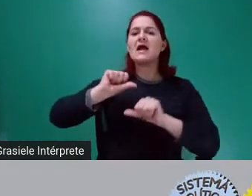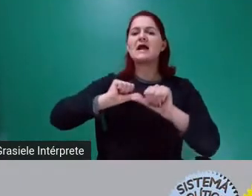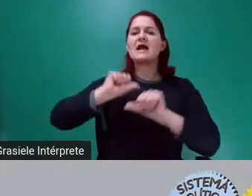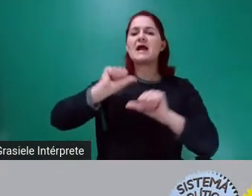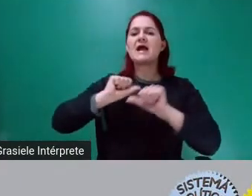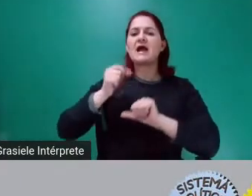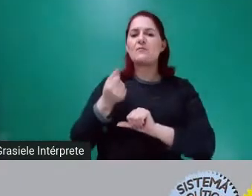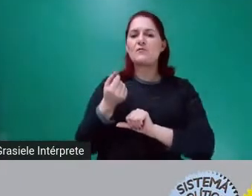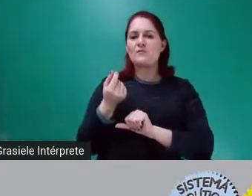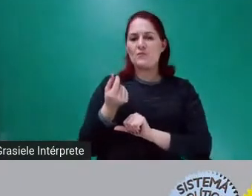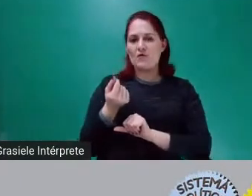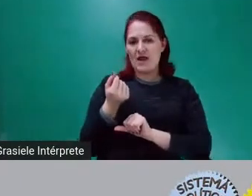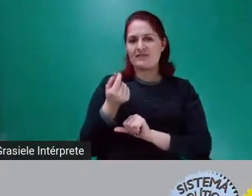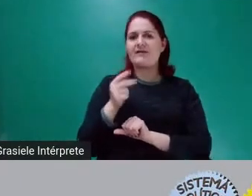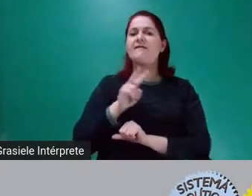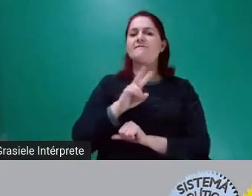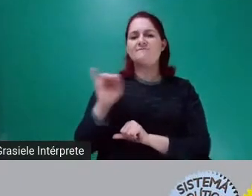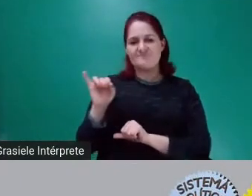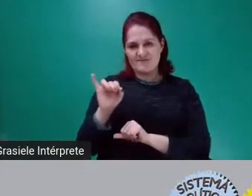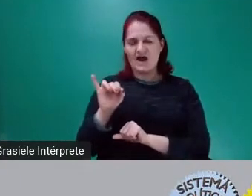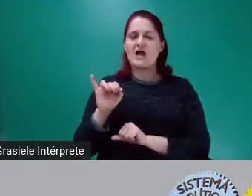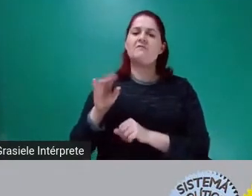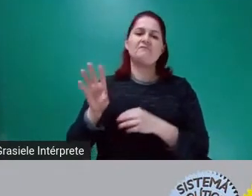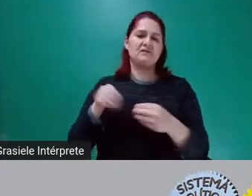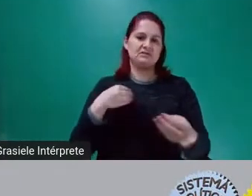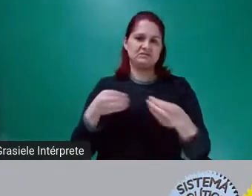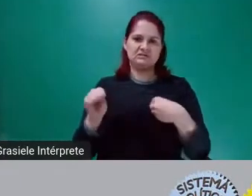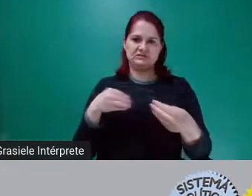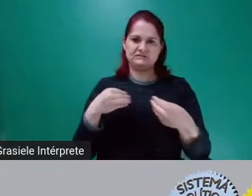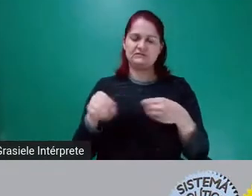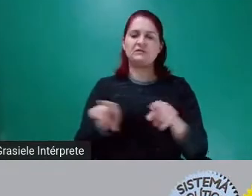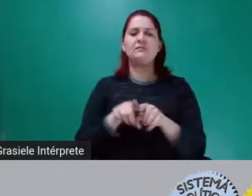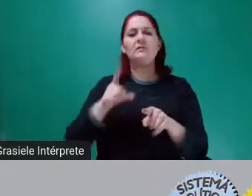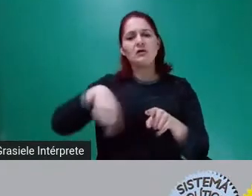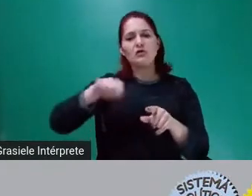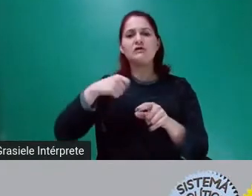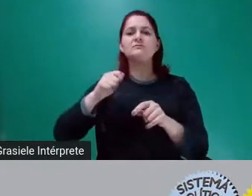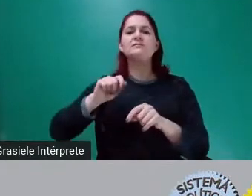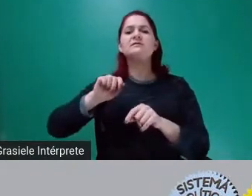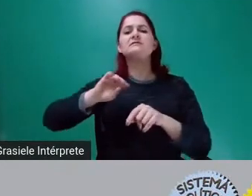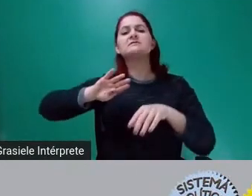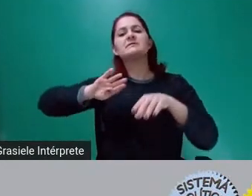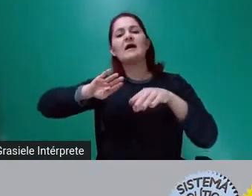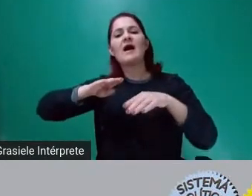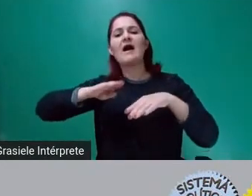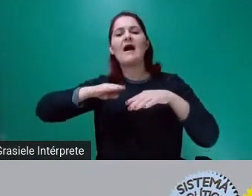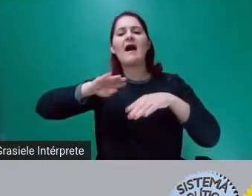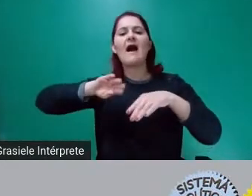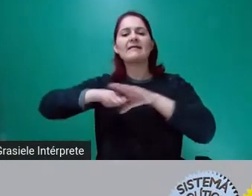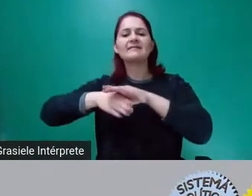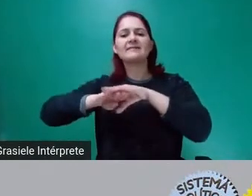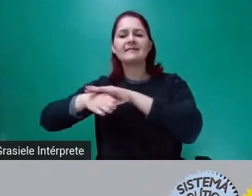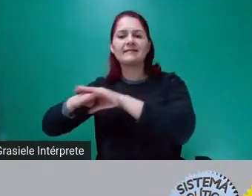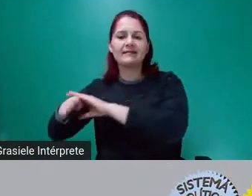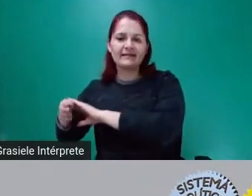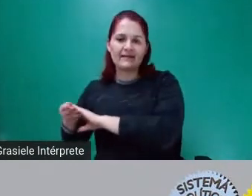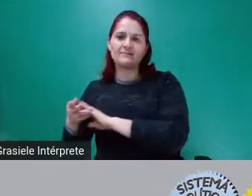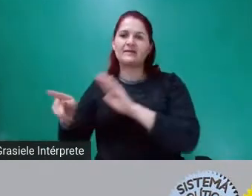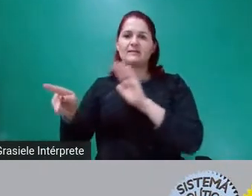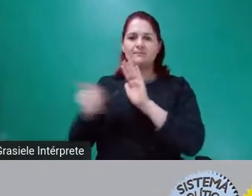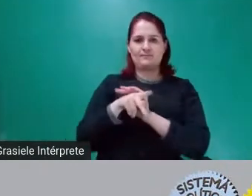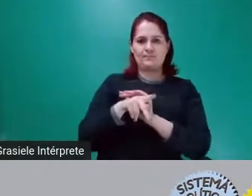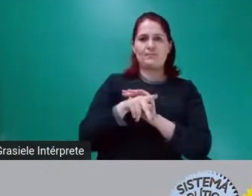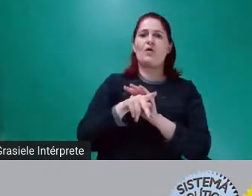permanentes, e que o Banco Central terá autonomia para fixar a taxa de juros